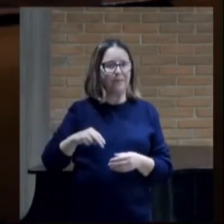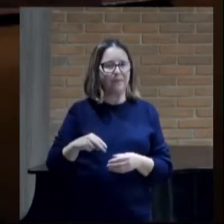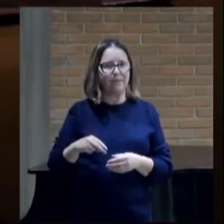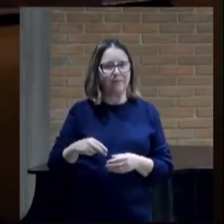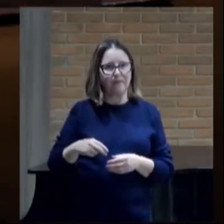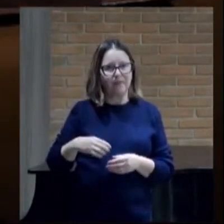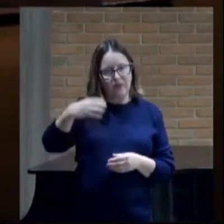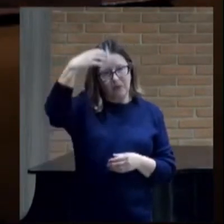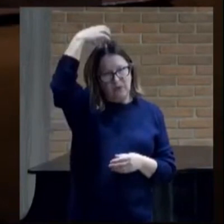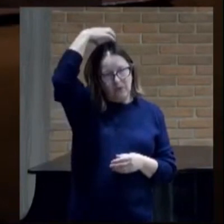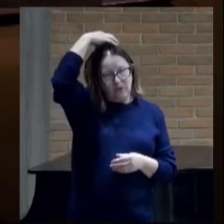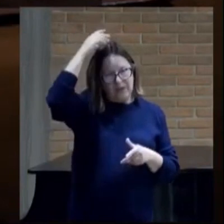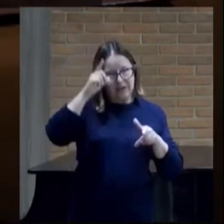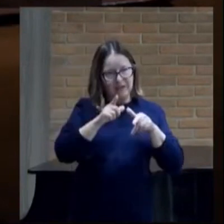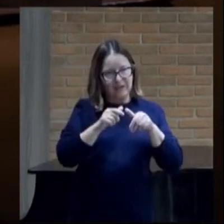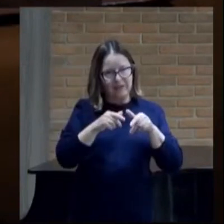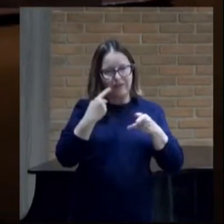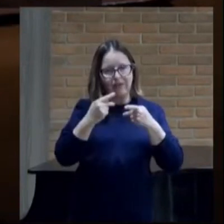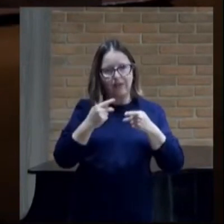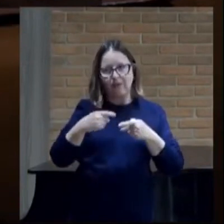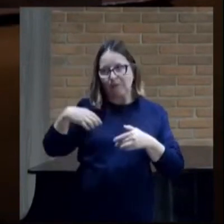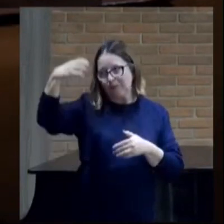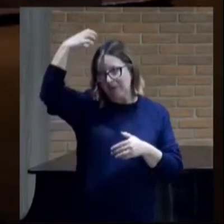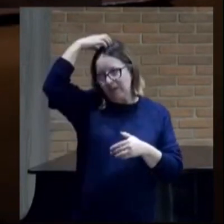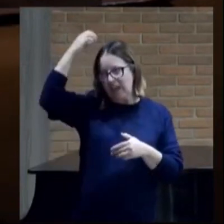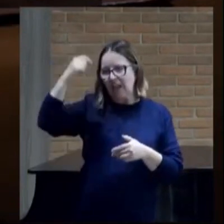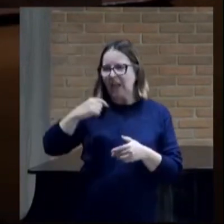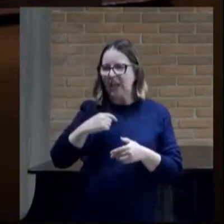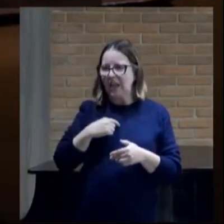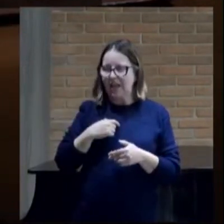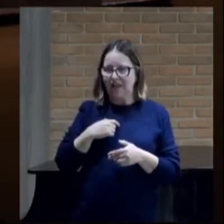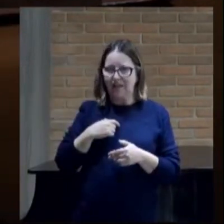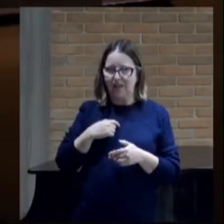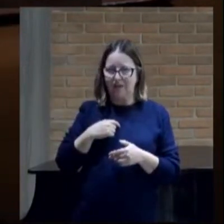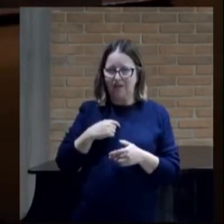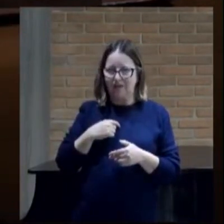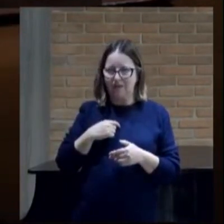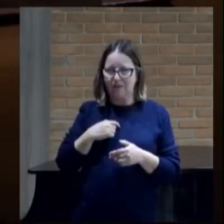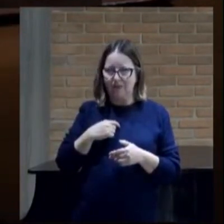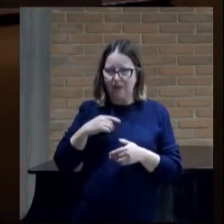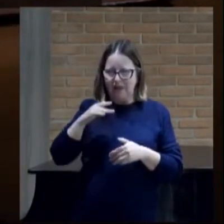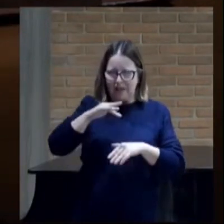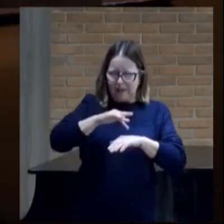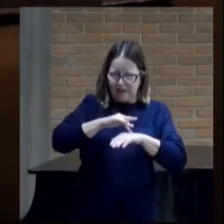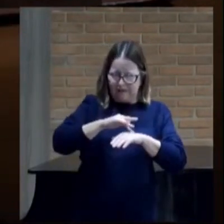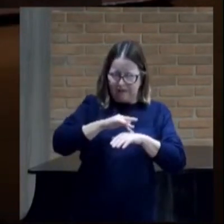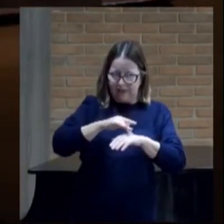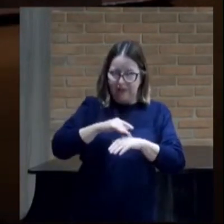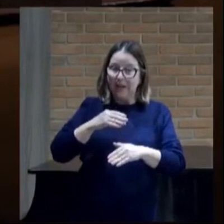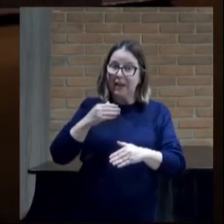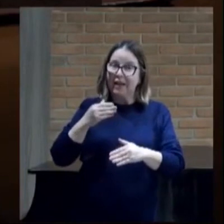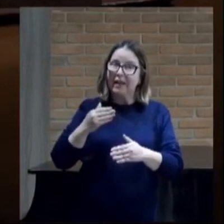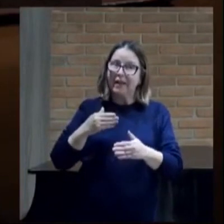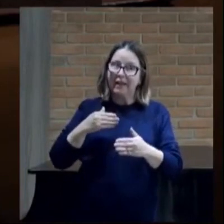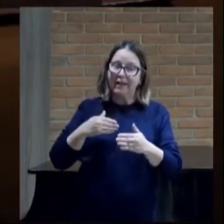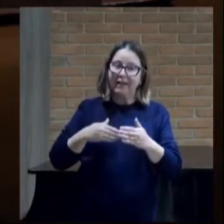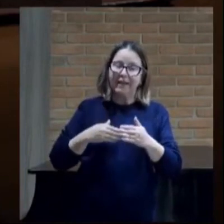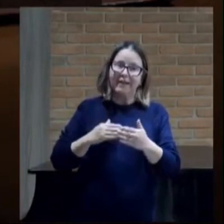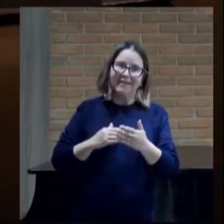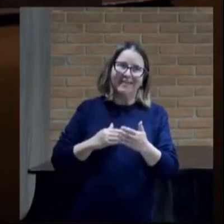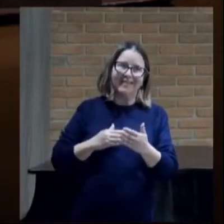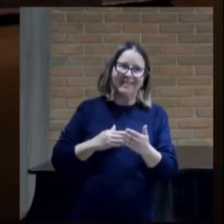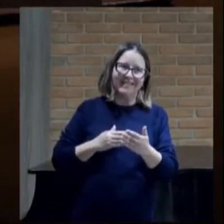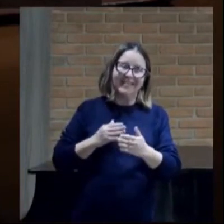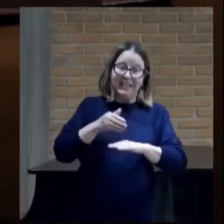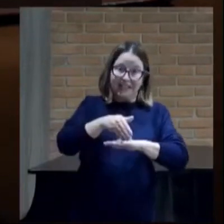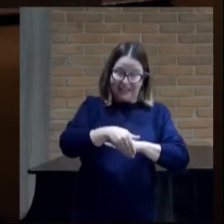rei de Israel a Josafá eu me disfarçarei e entrarei na peleja tu porém traja as